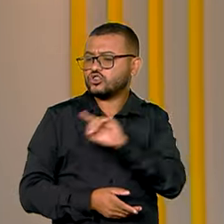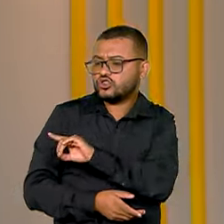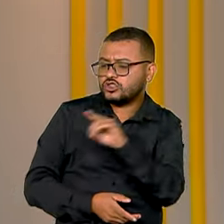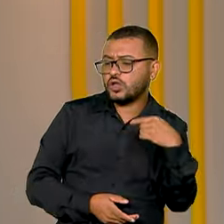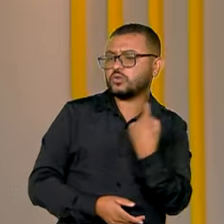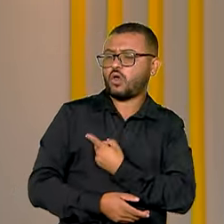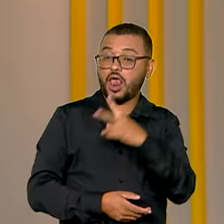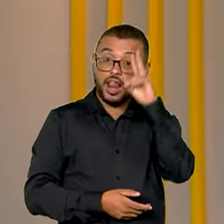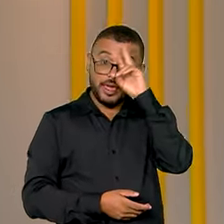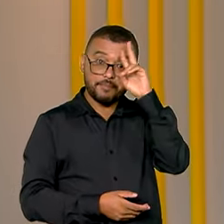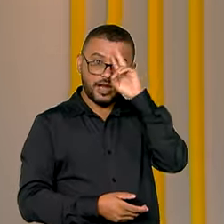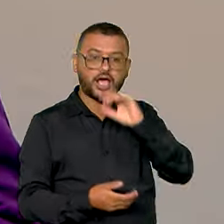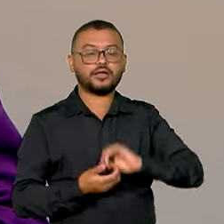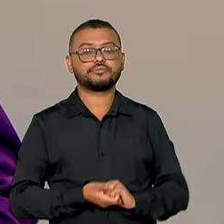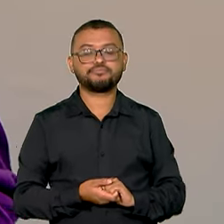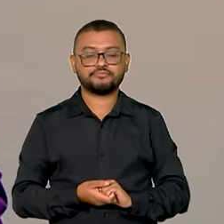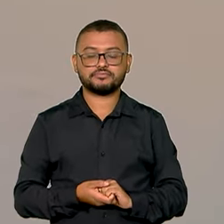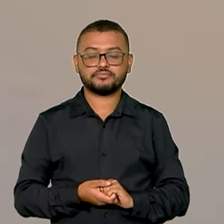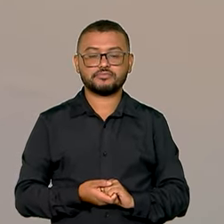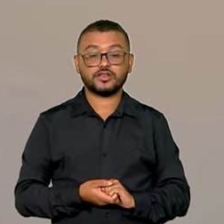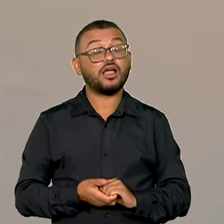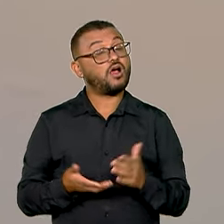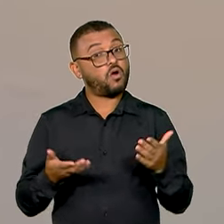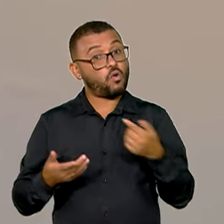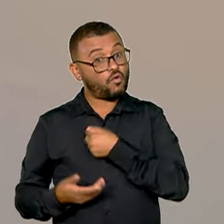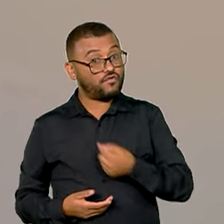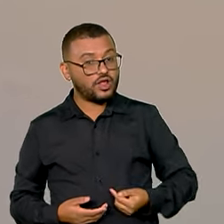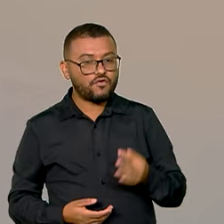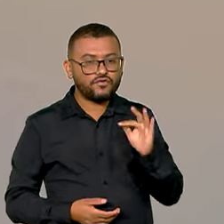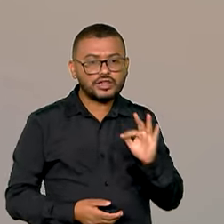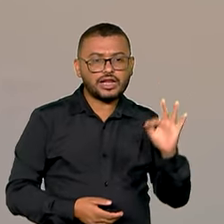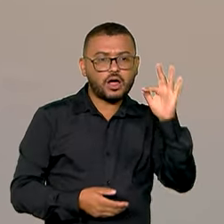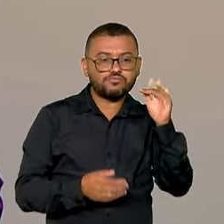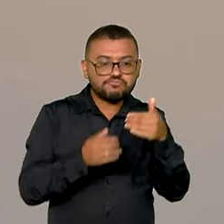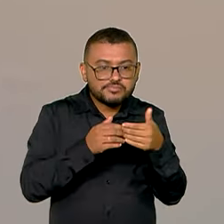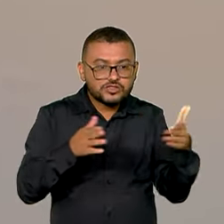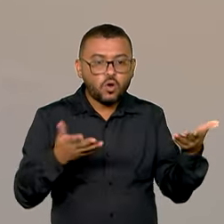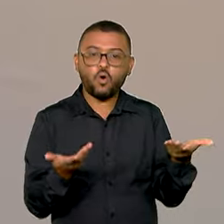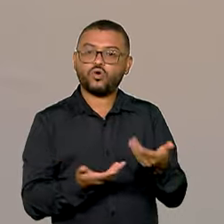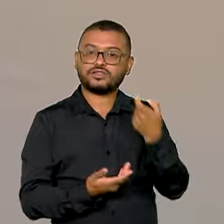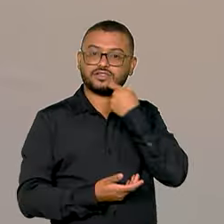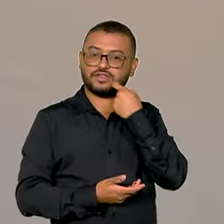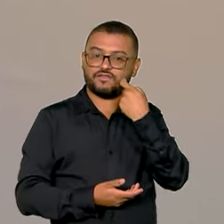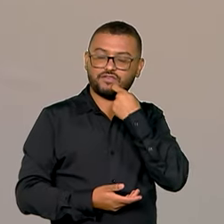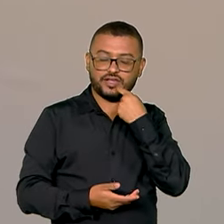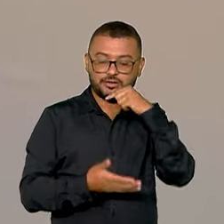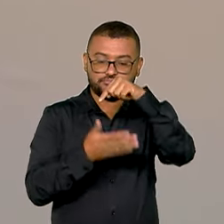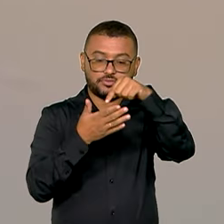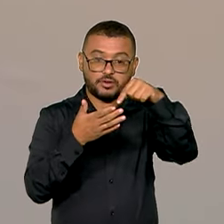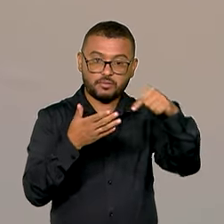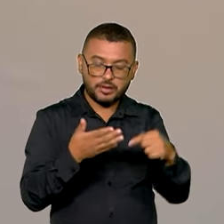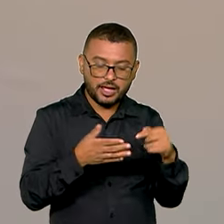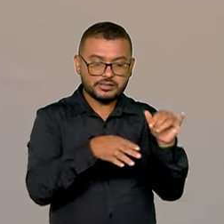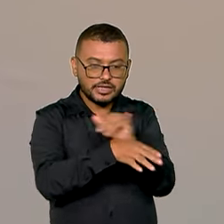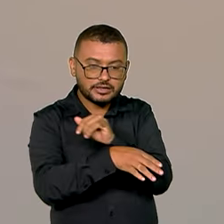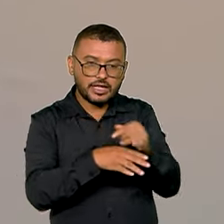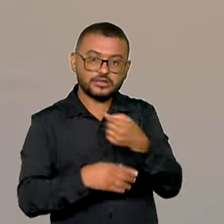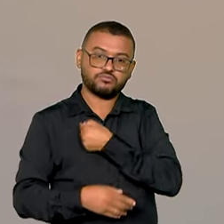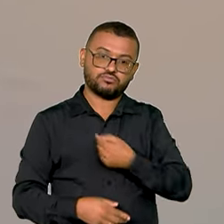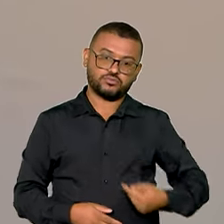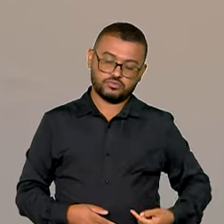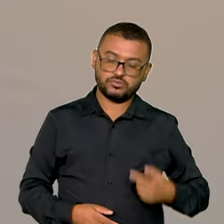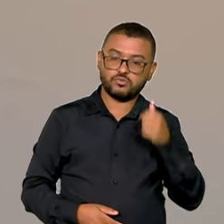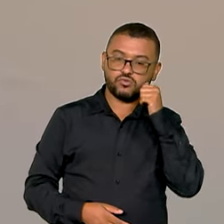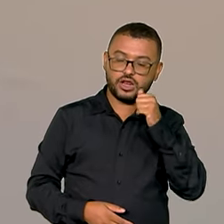para lembrarmos disso. Bom, o governo federal lançou nesta sexta-feira um pacote de políticas para as mulheres.